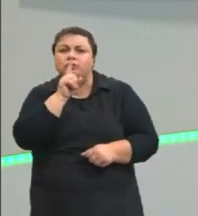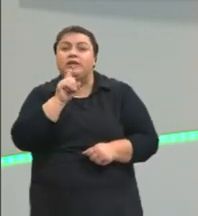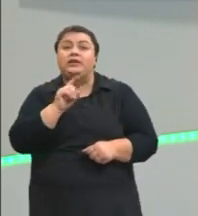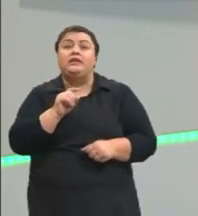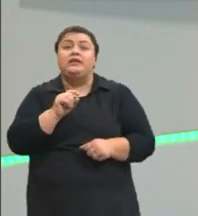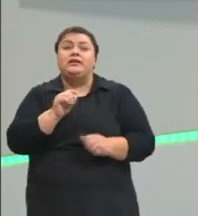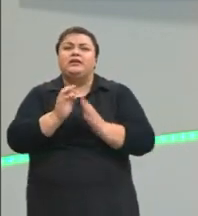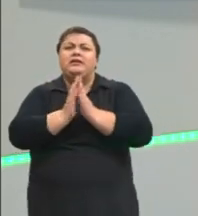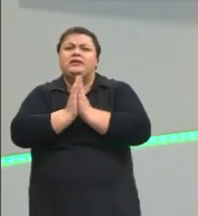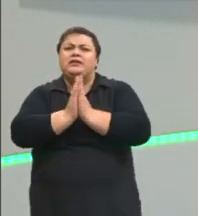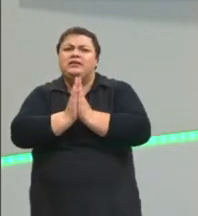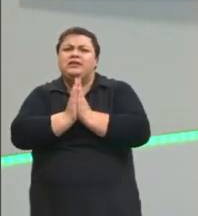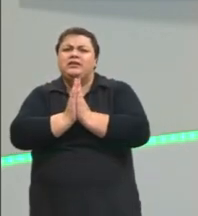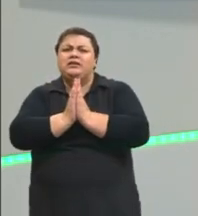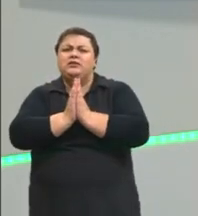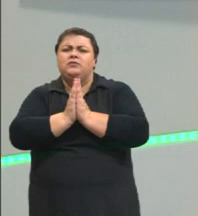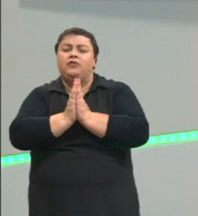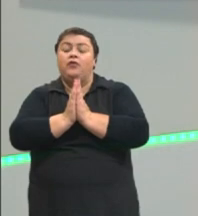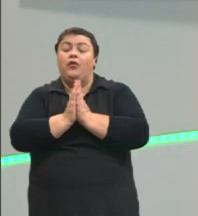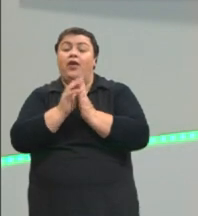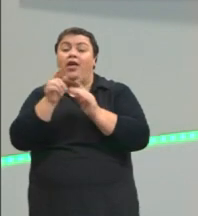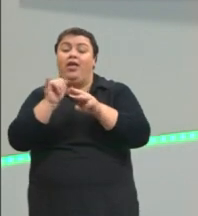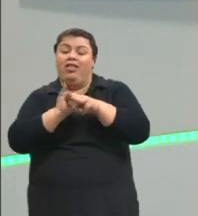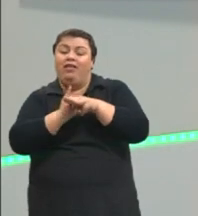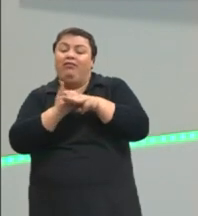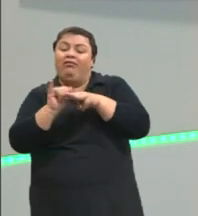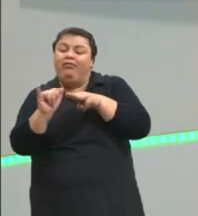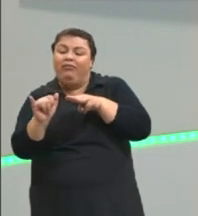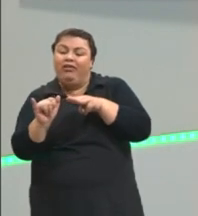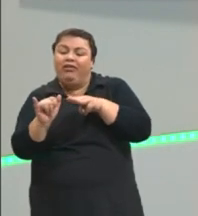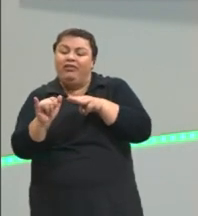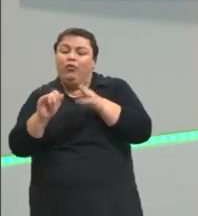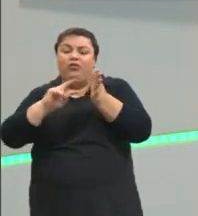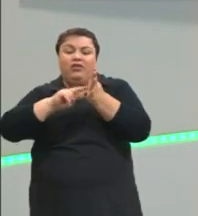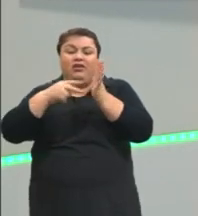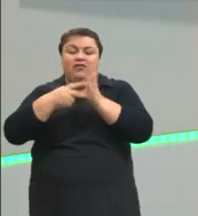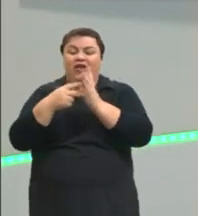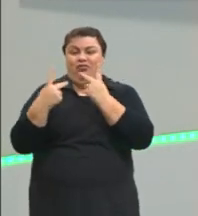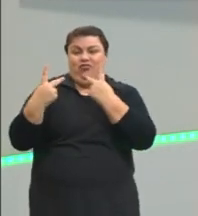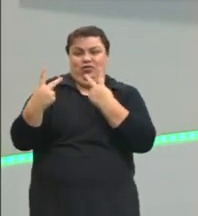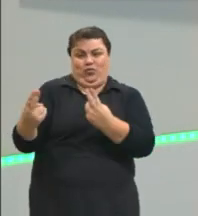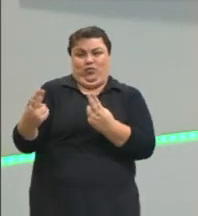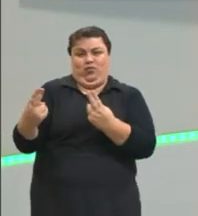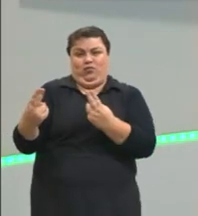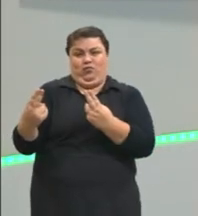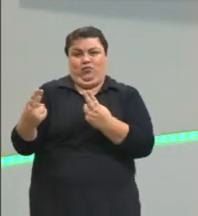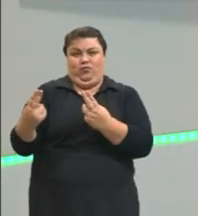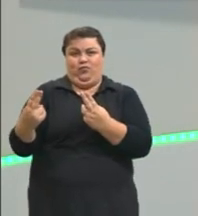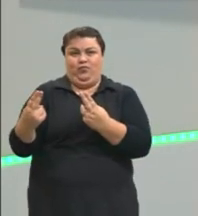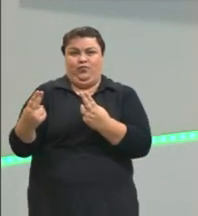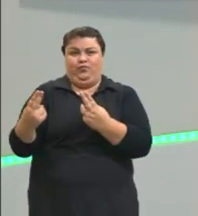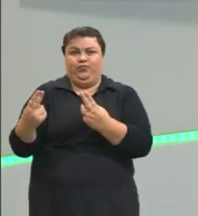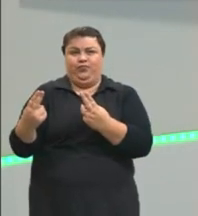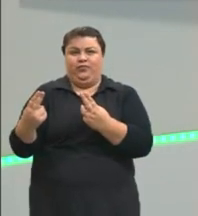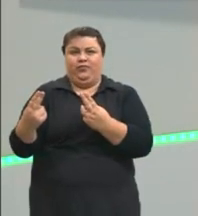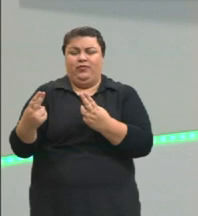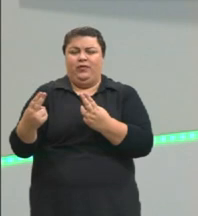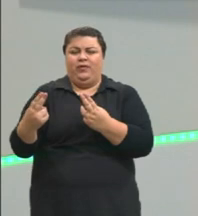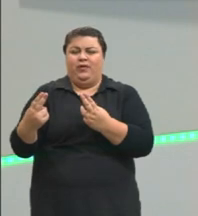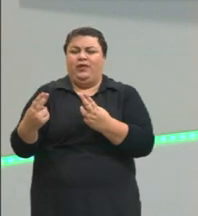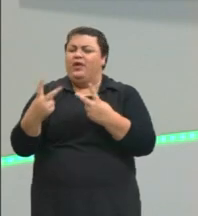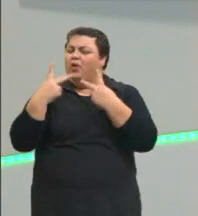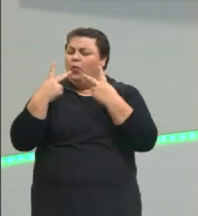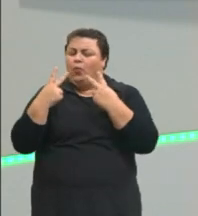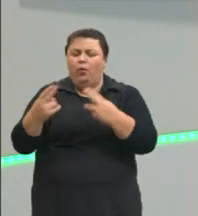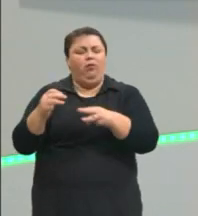por favor. Elas transmitem a mesma mensagem. Exatamente